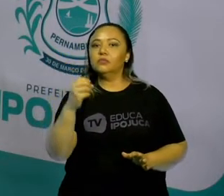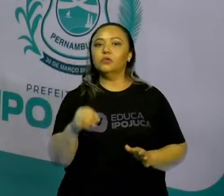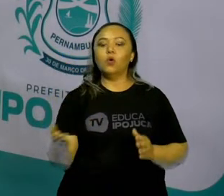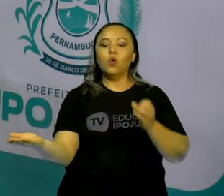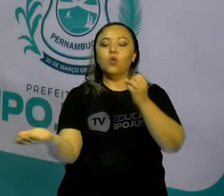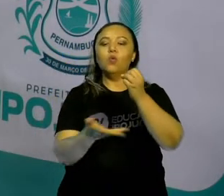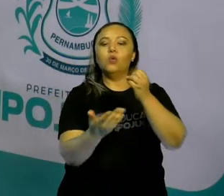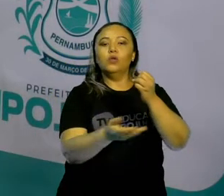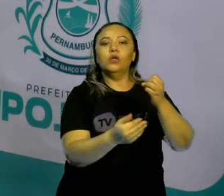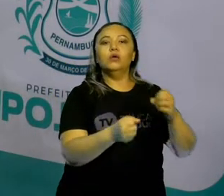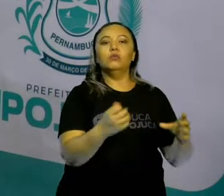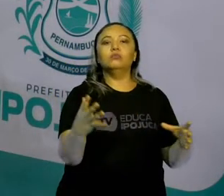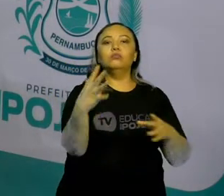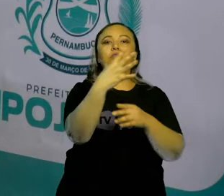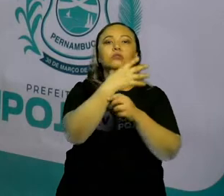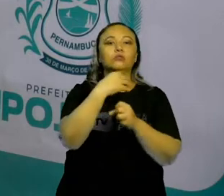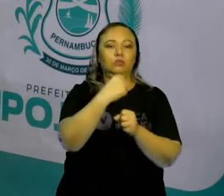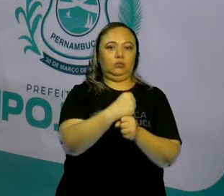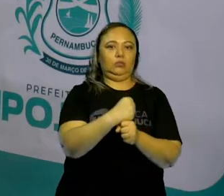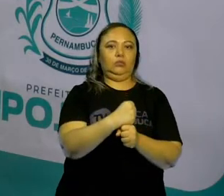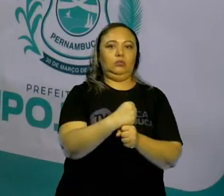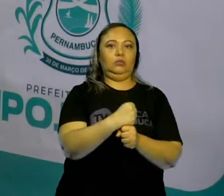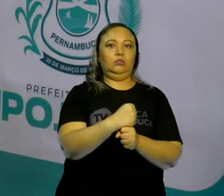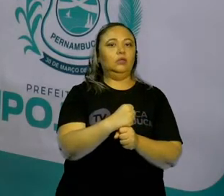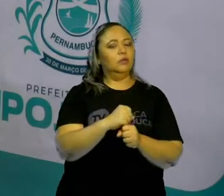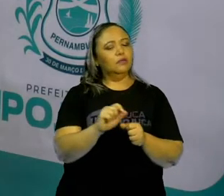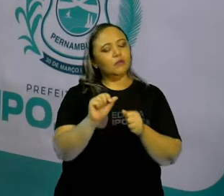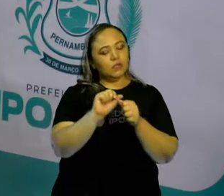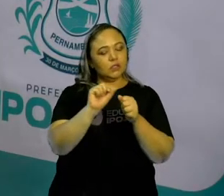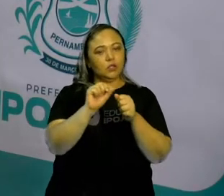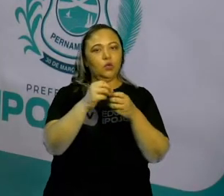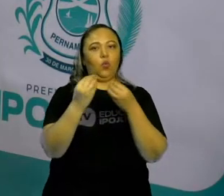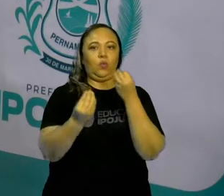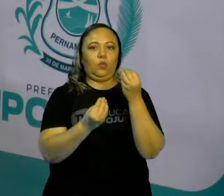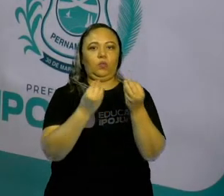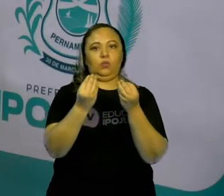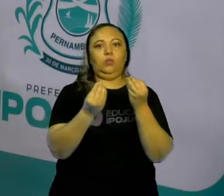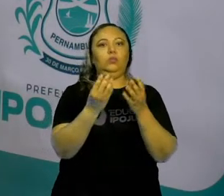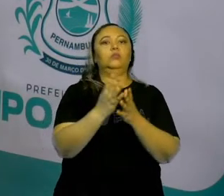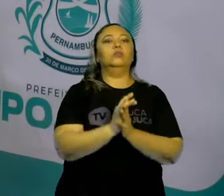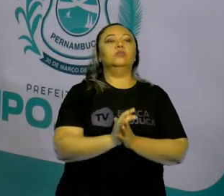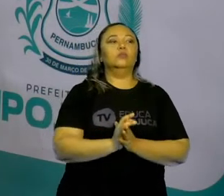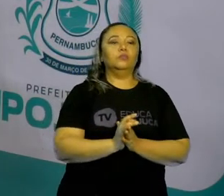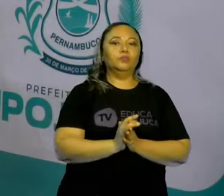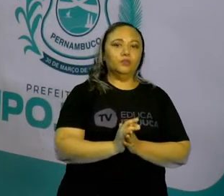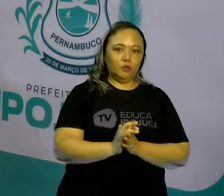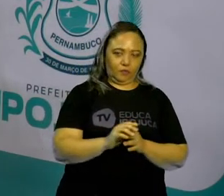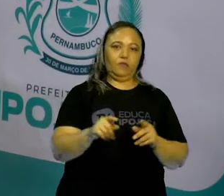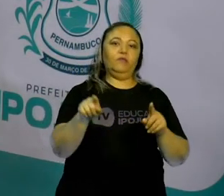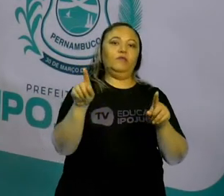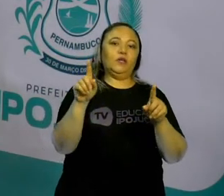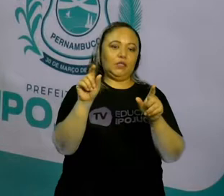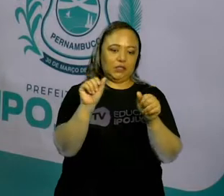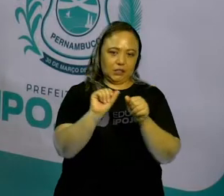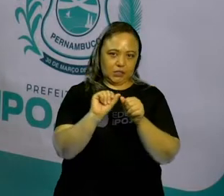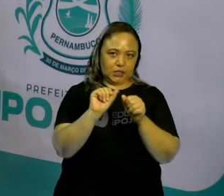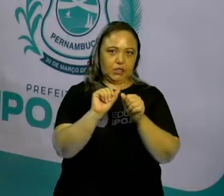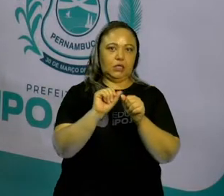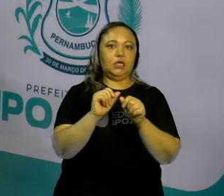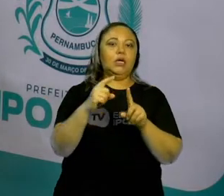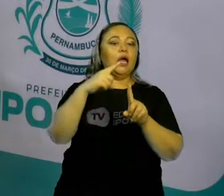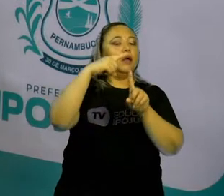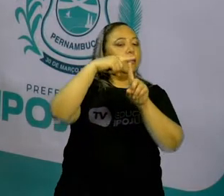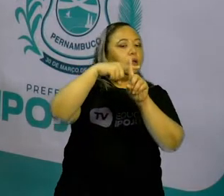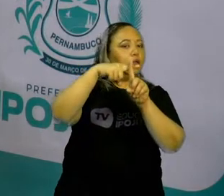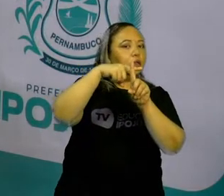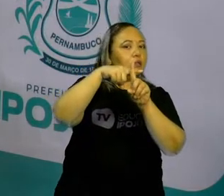Então, como é que a gente vai fazer isso? Nós vamos utilizar uma operação que é chamada de